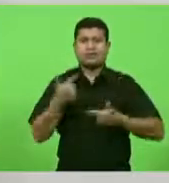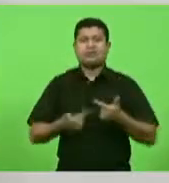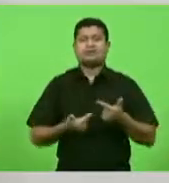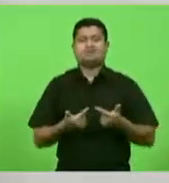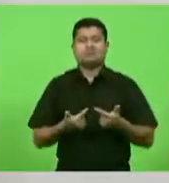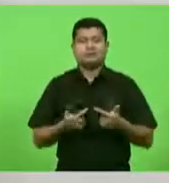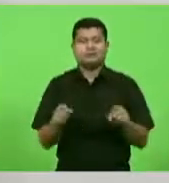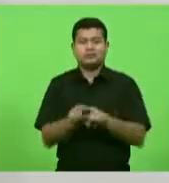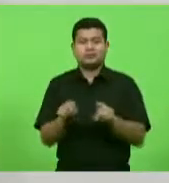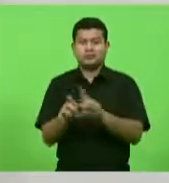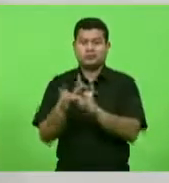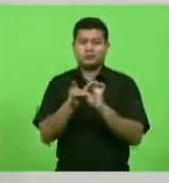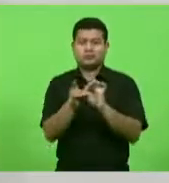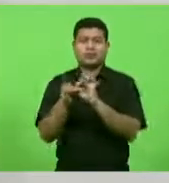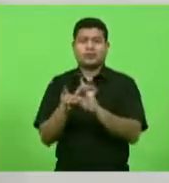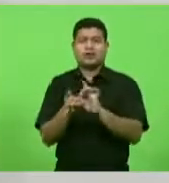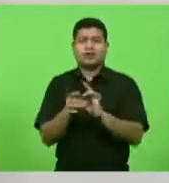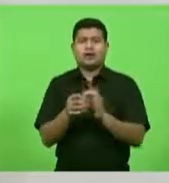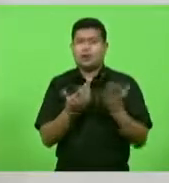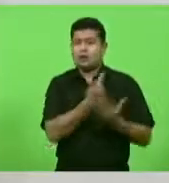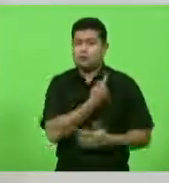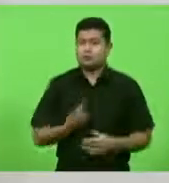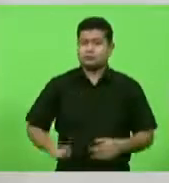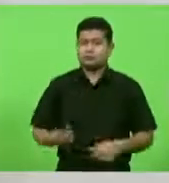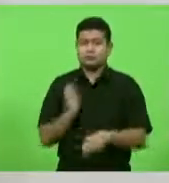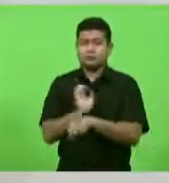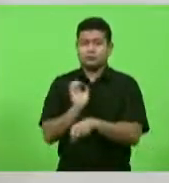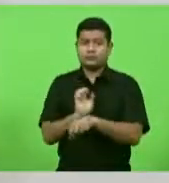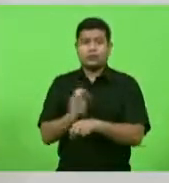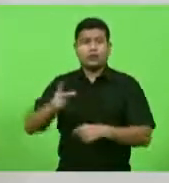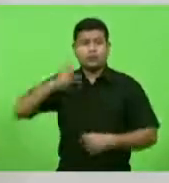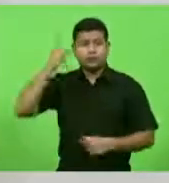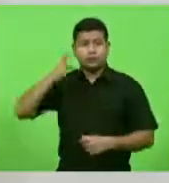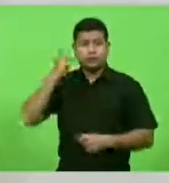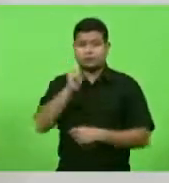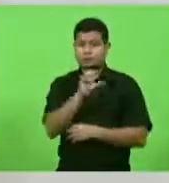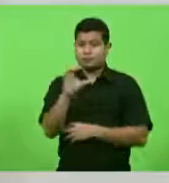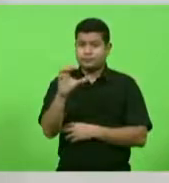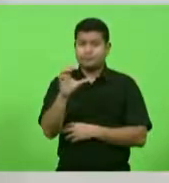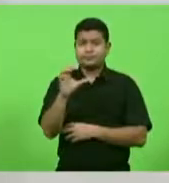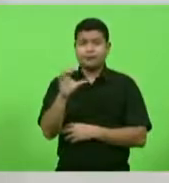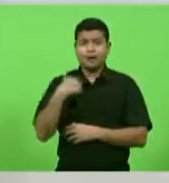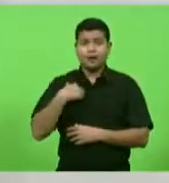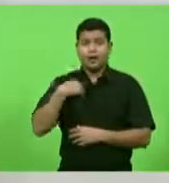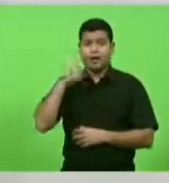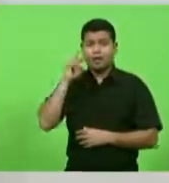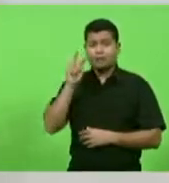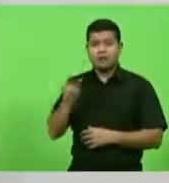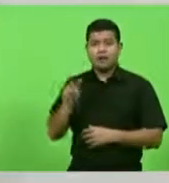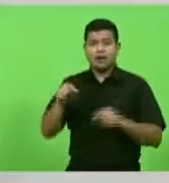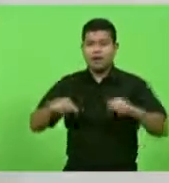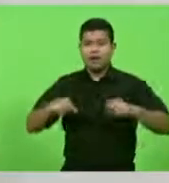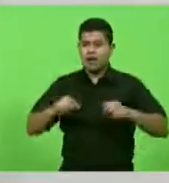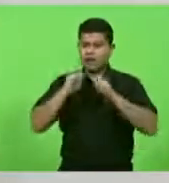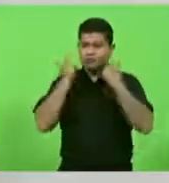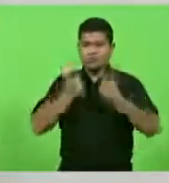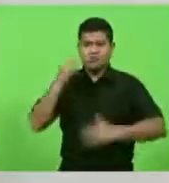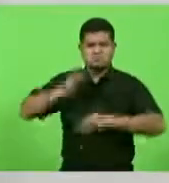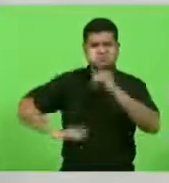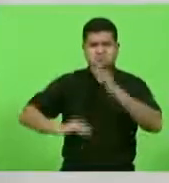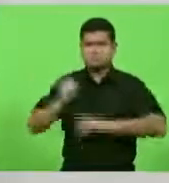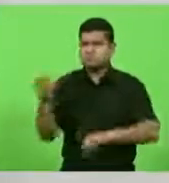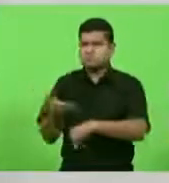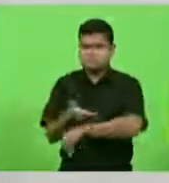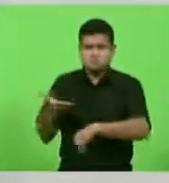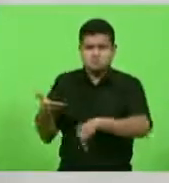esforços entre o governo do Estado e o Parlamento catarinense. Eu vi uma Assembleia ativa, atuante, participante